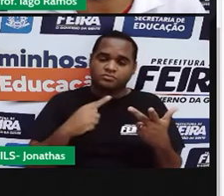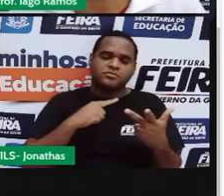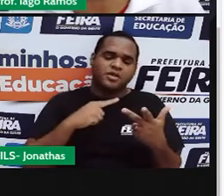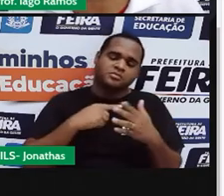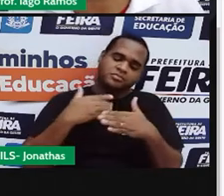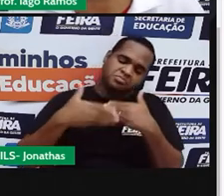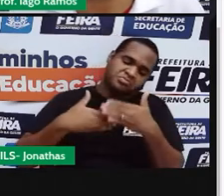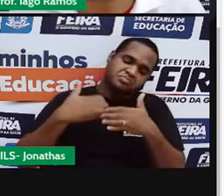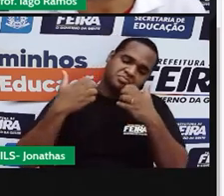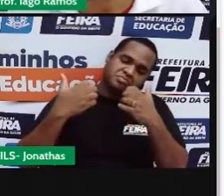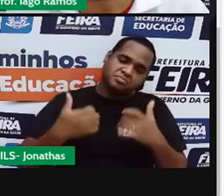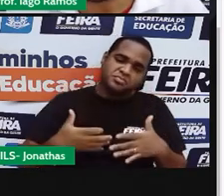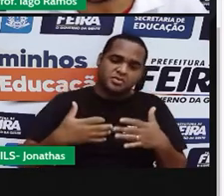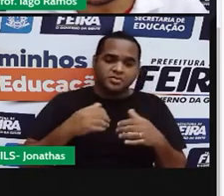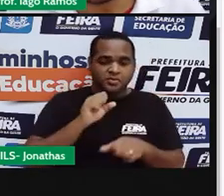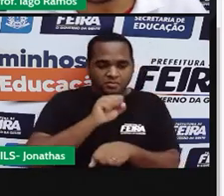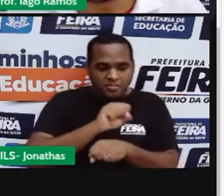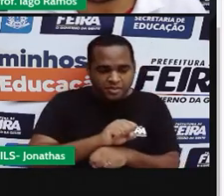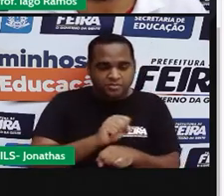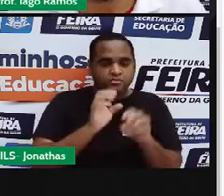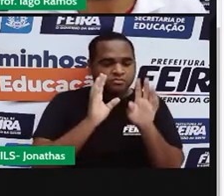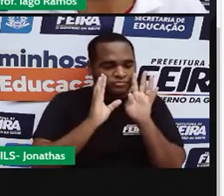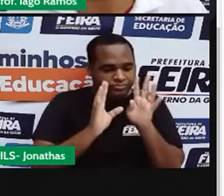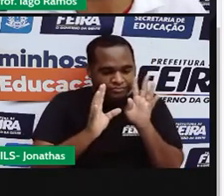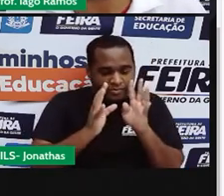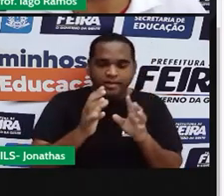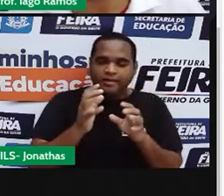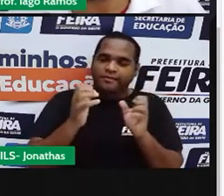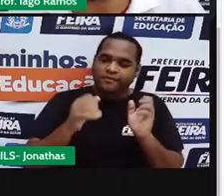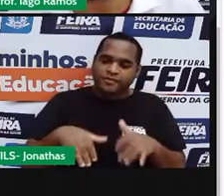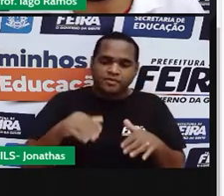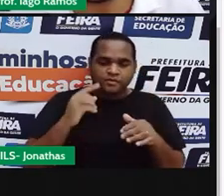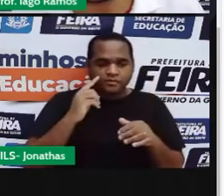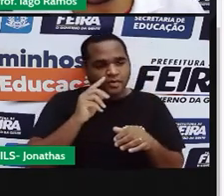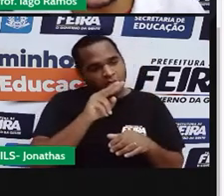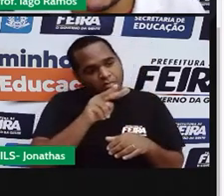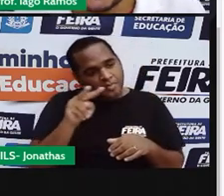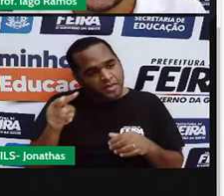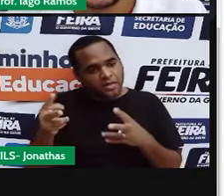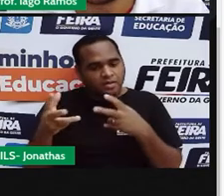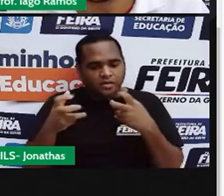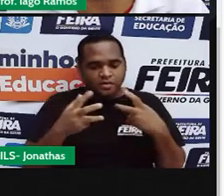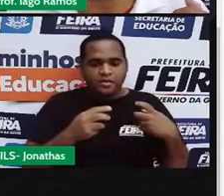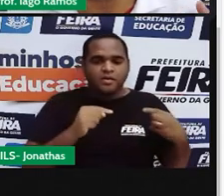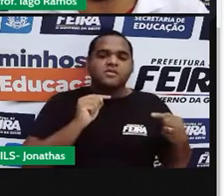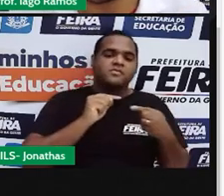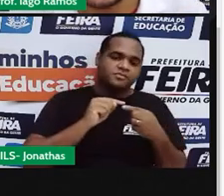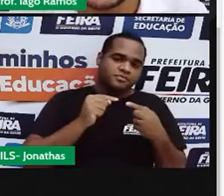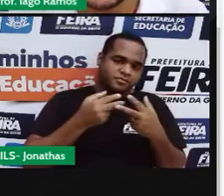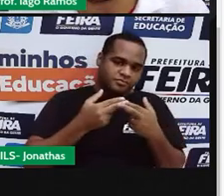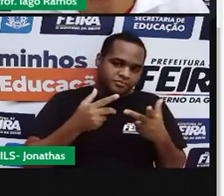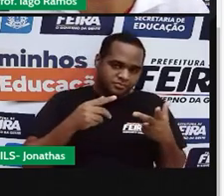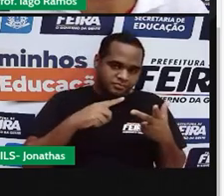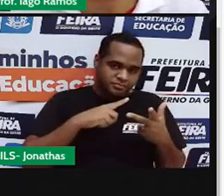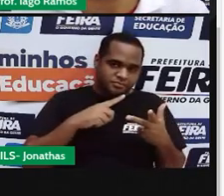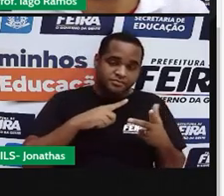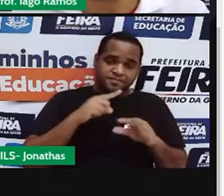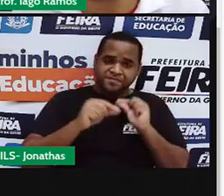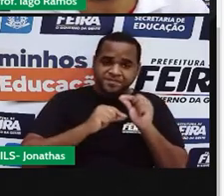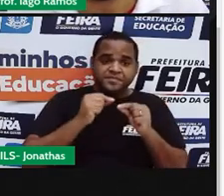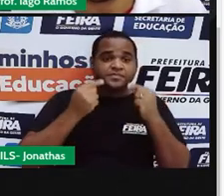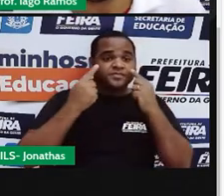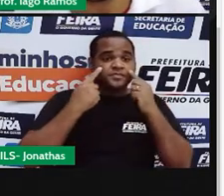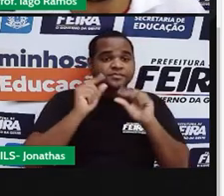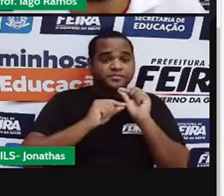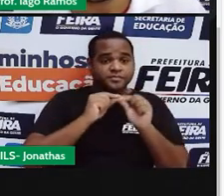parar e prestar atenção, olhar a sua volta e começar a perceber coisas ou situações que acontecem no